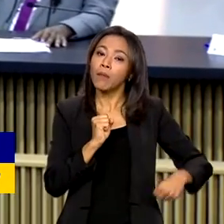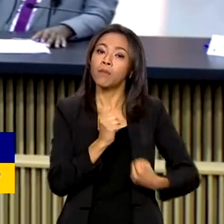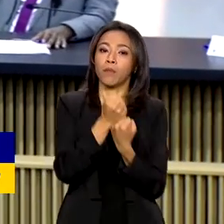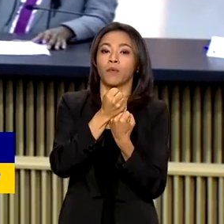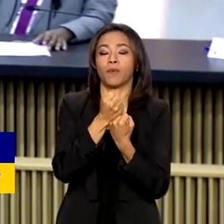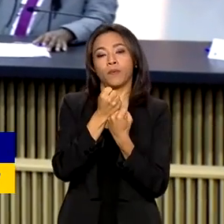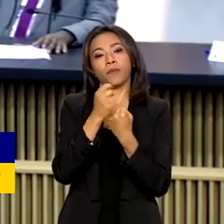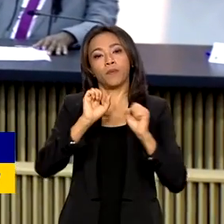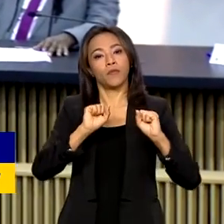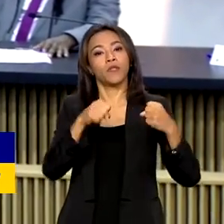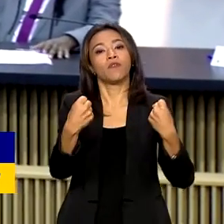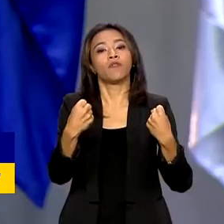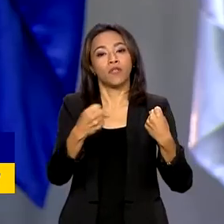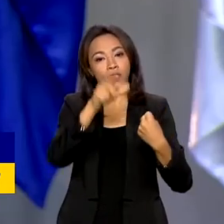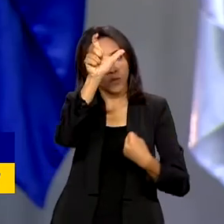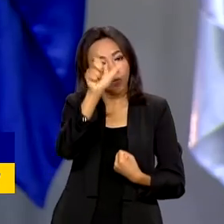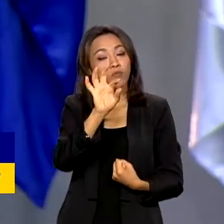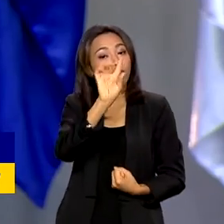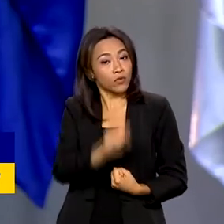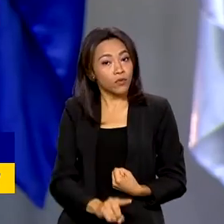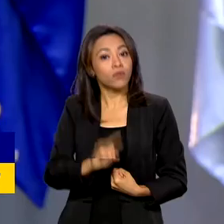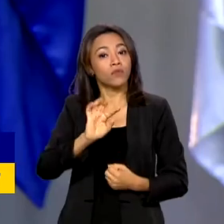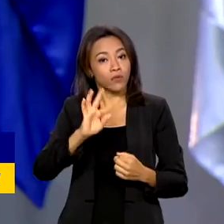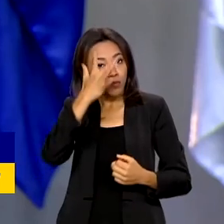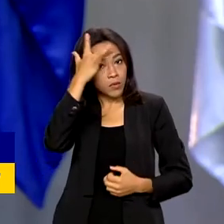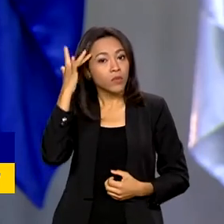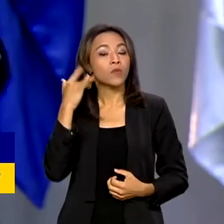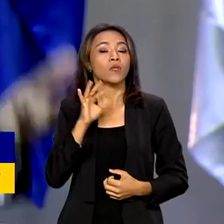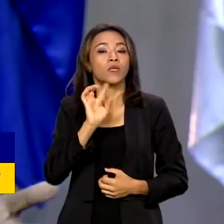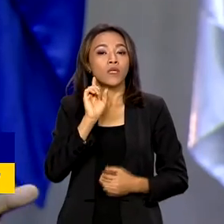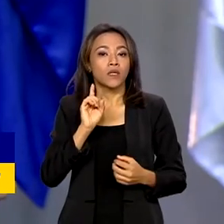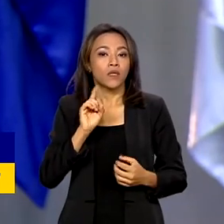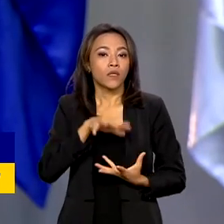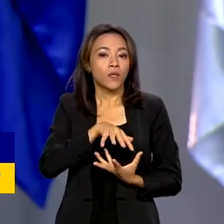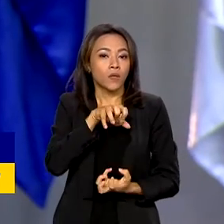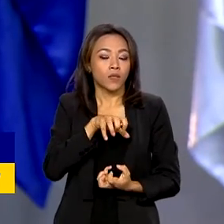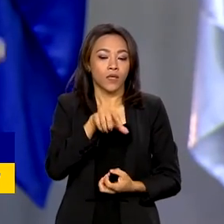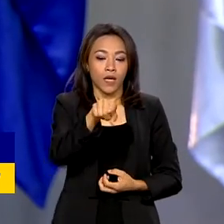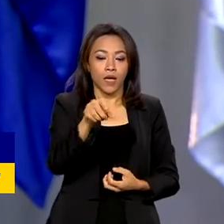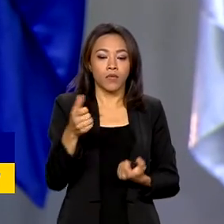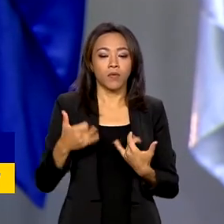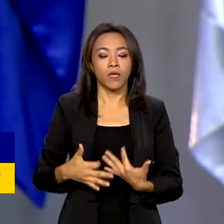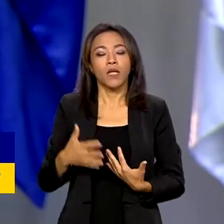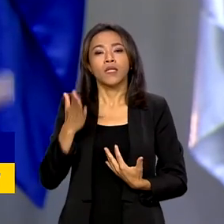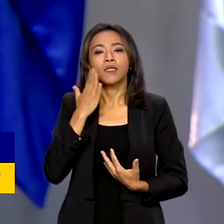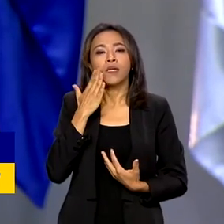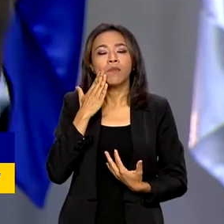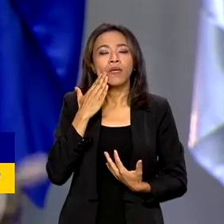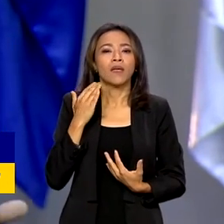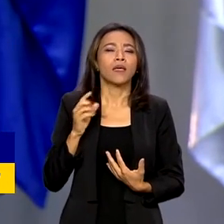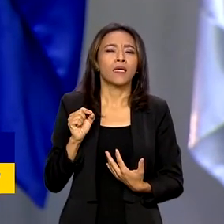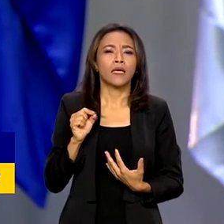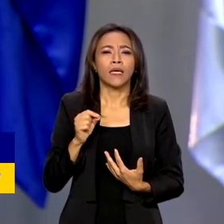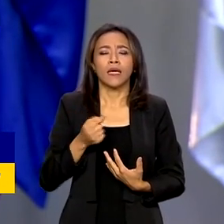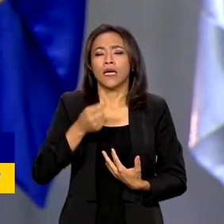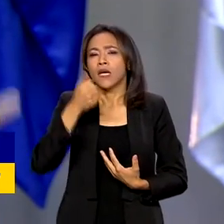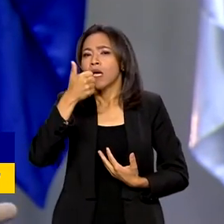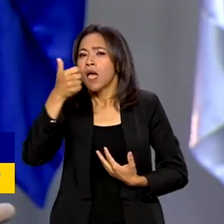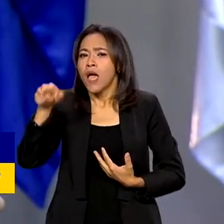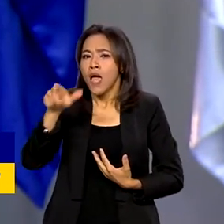direitos da pessoa idosa. No sentido de que ela vai ser feita a partir da escuta de todas as pessoas que há muitos anos